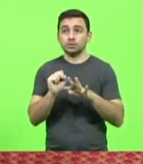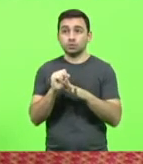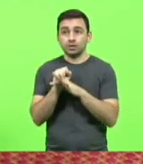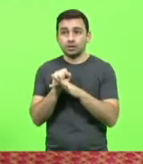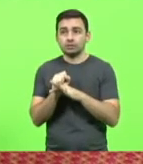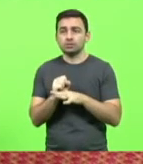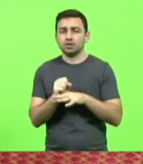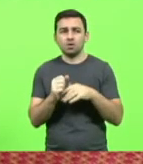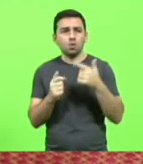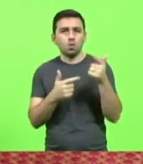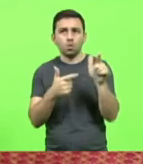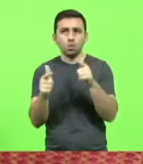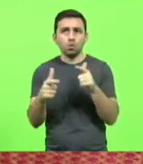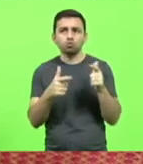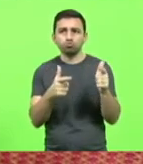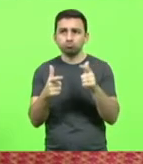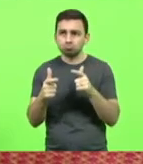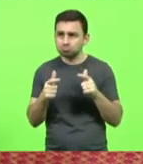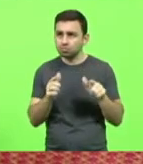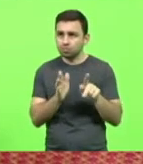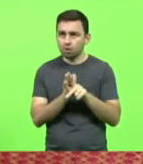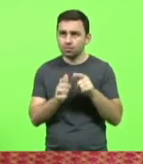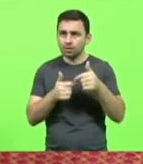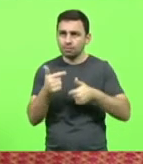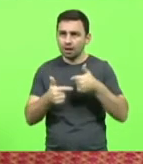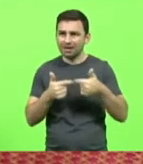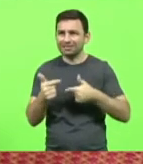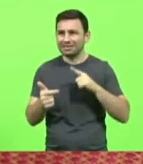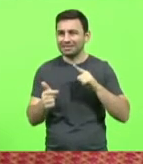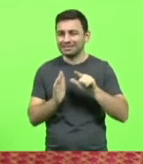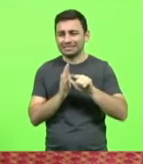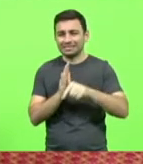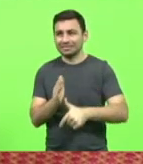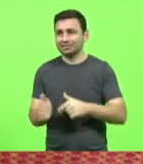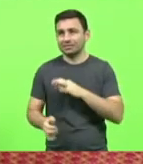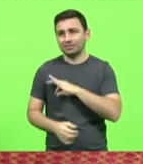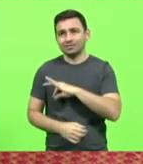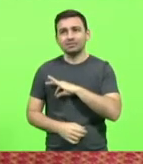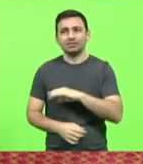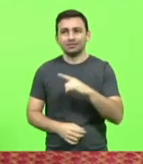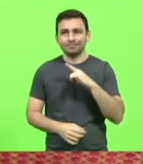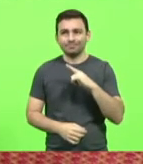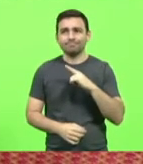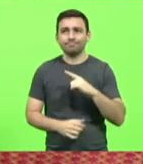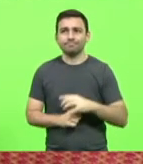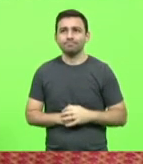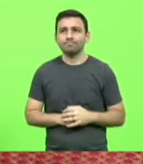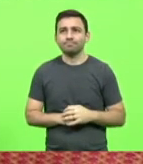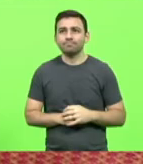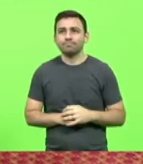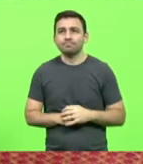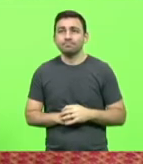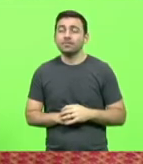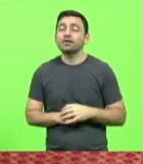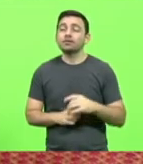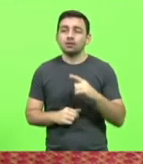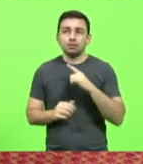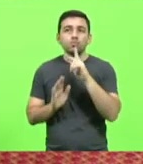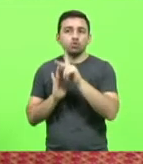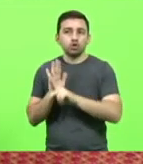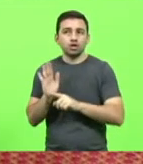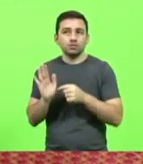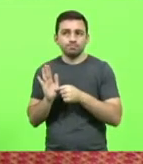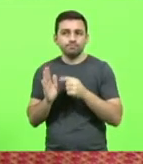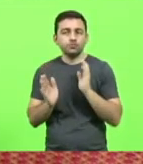setores, enfrenta uma defasagem salarial muito grande. E sabemos que há um projeto em estudo